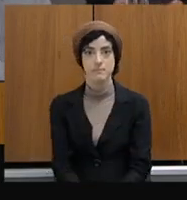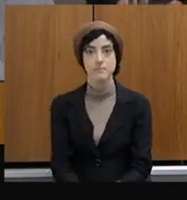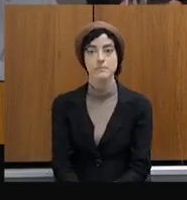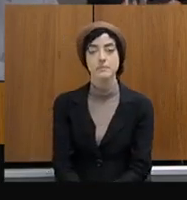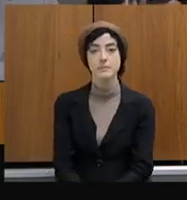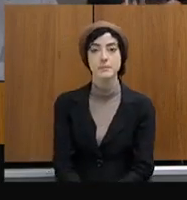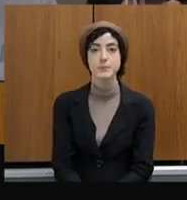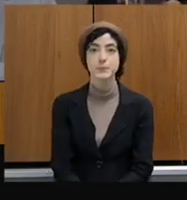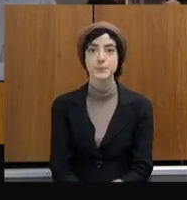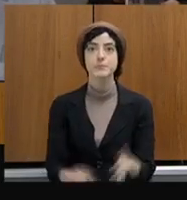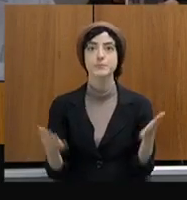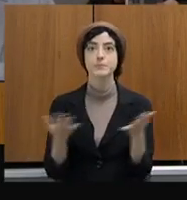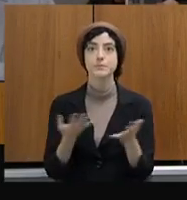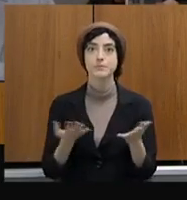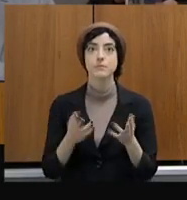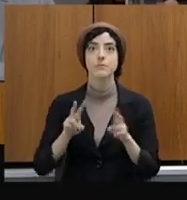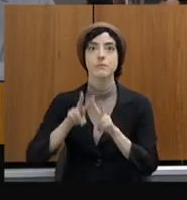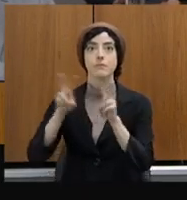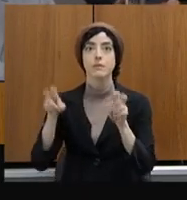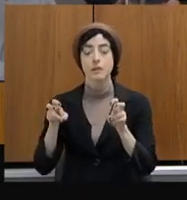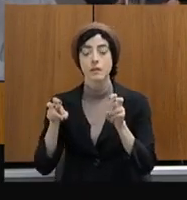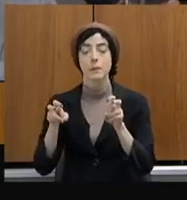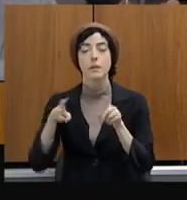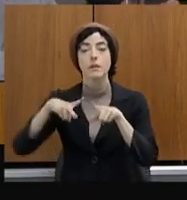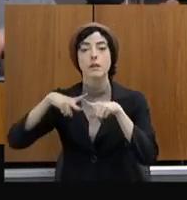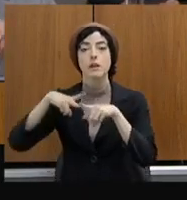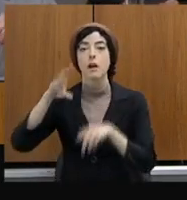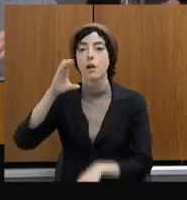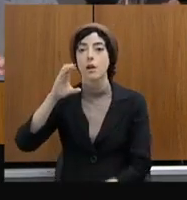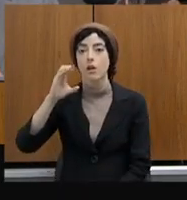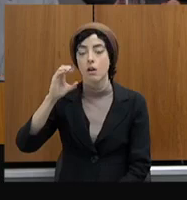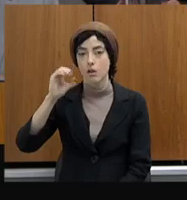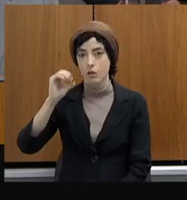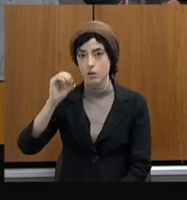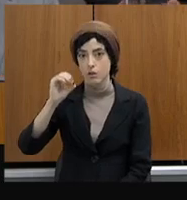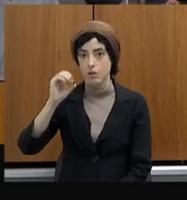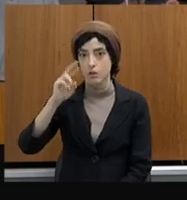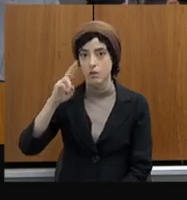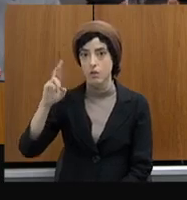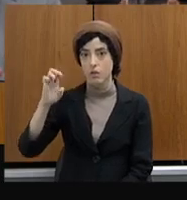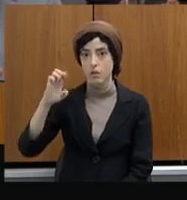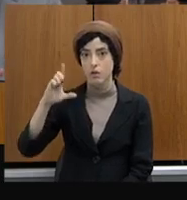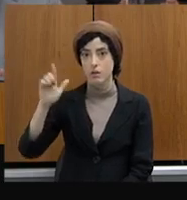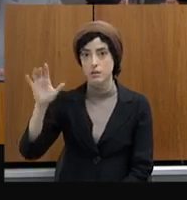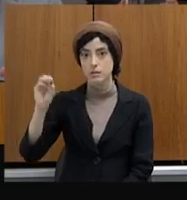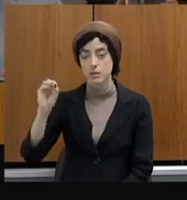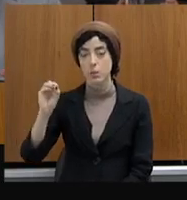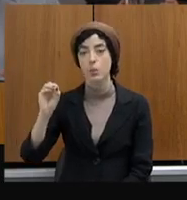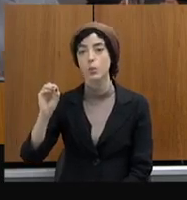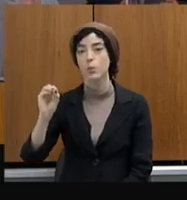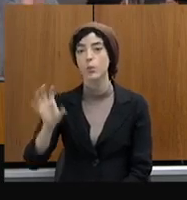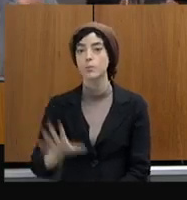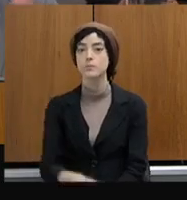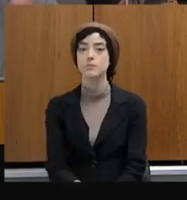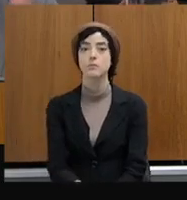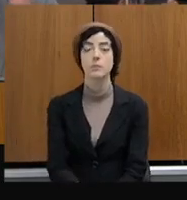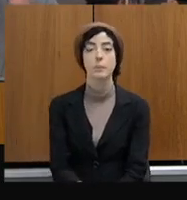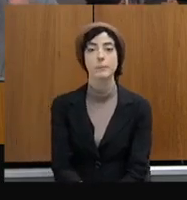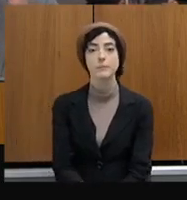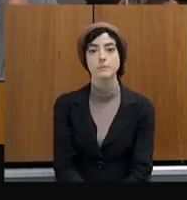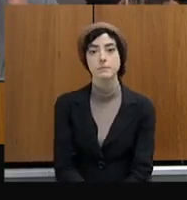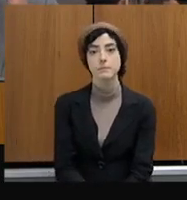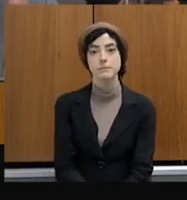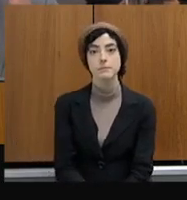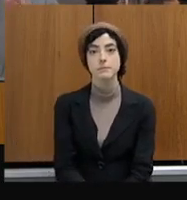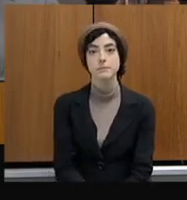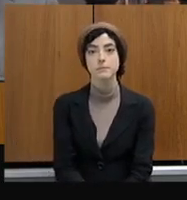correição, nós trabalhamos primeiro para instituir lá uma